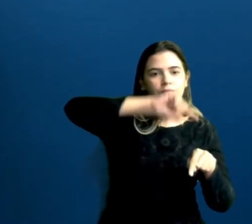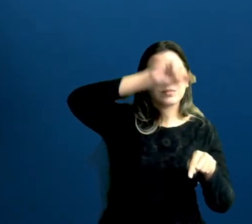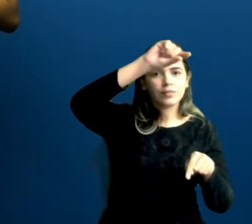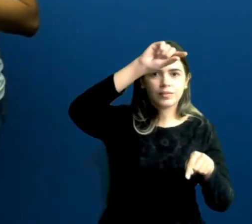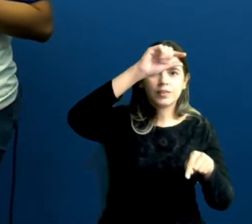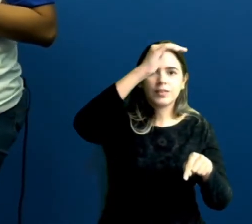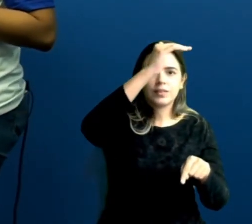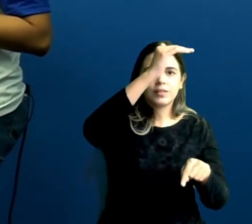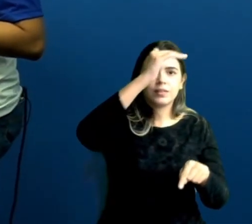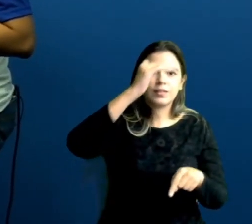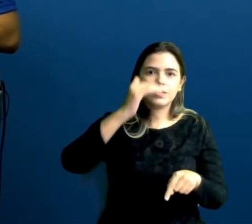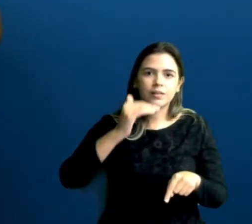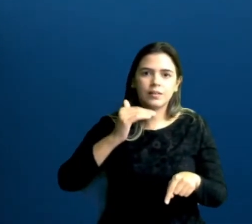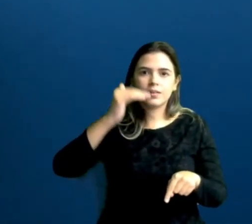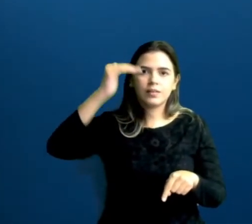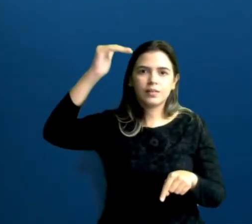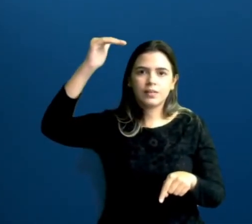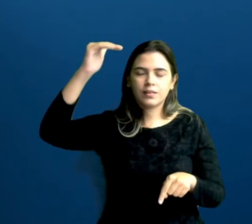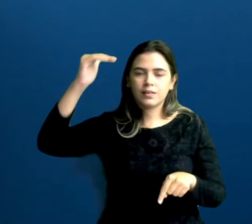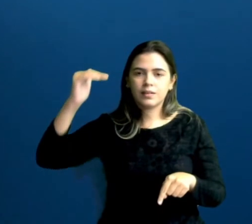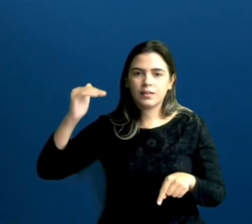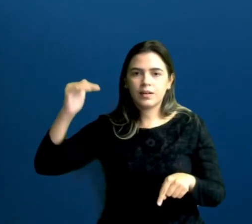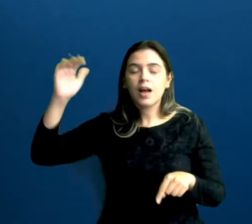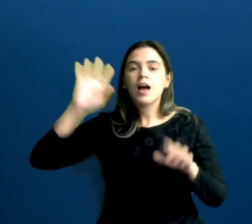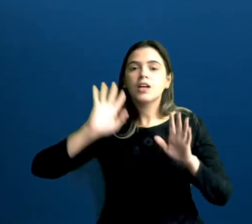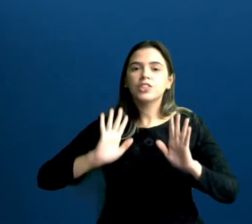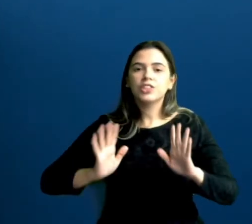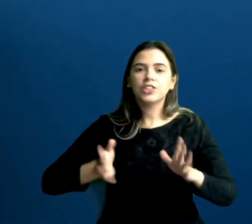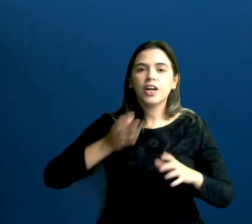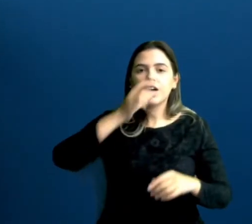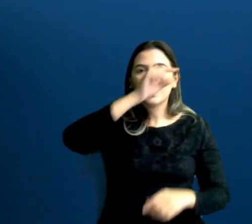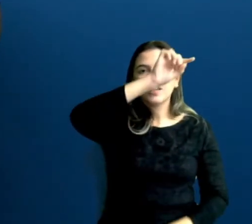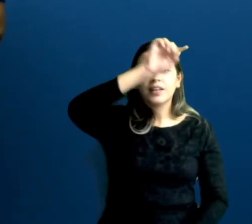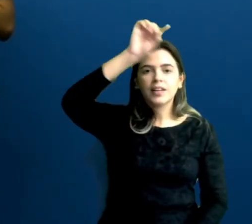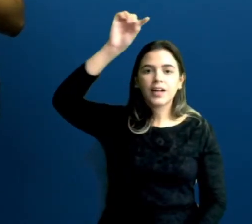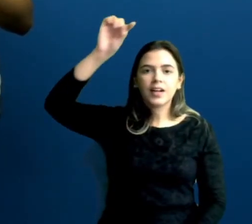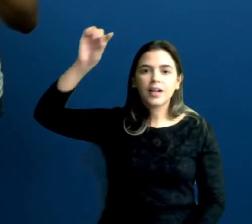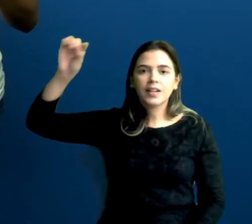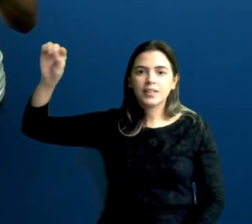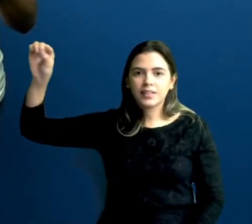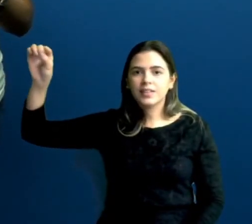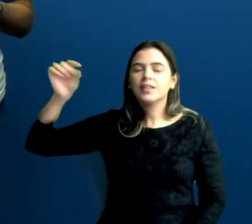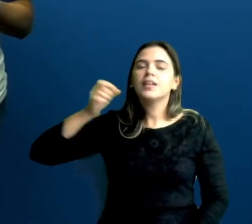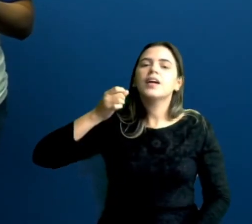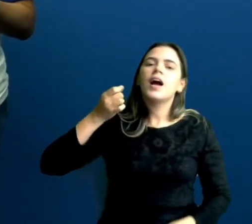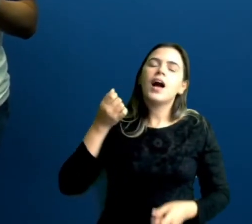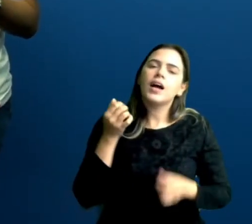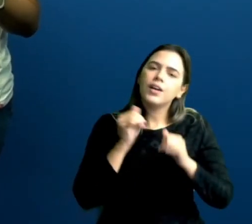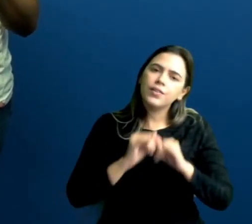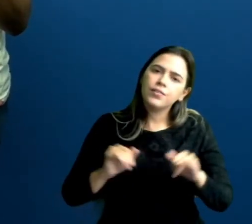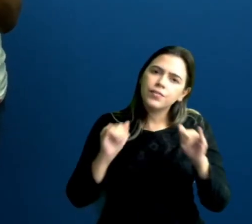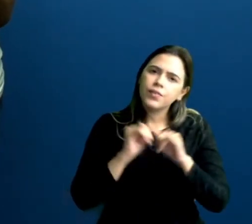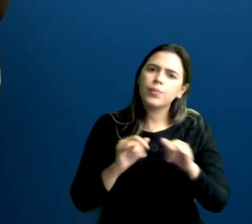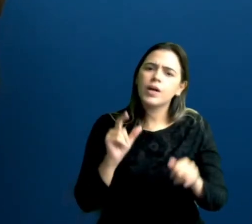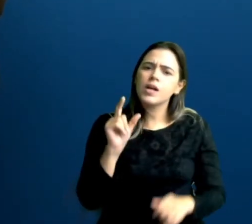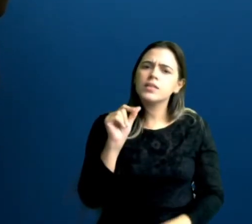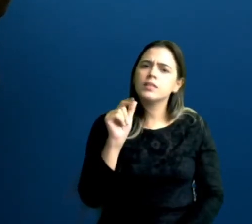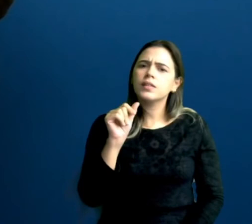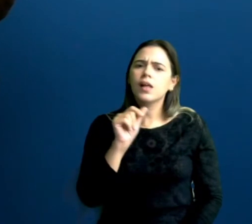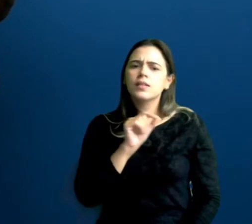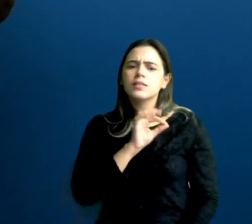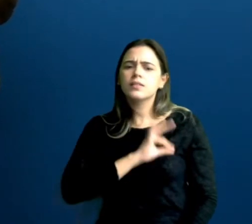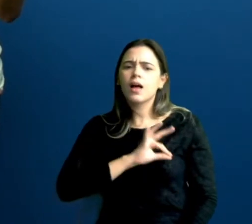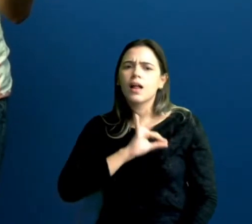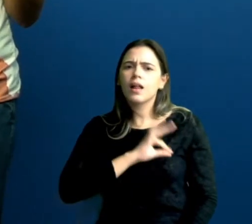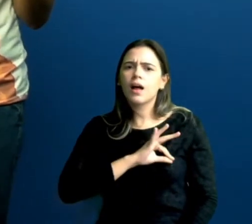pela altura de cada barra. Já aqui na linha, a gente tem a informação sobre a remuneração média. Qual é o salário